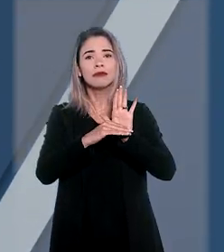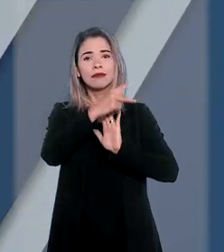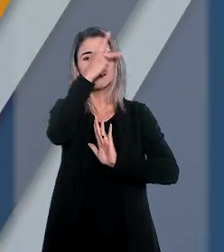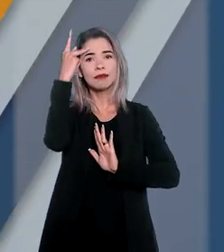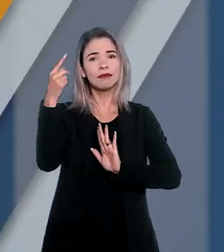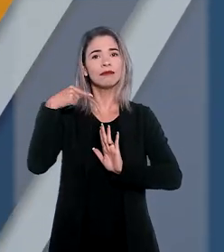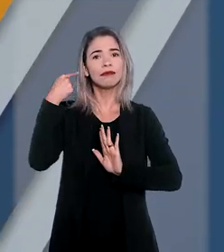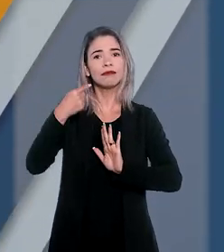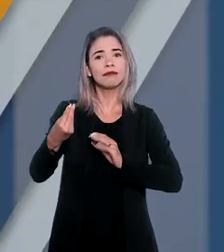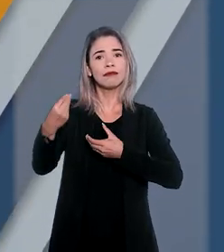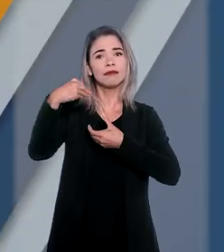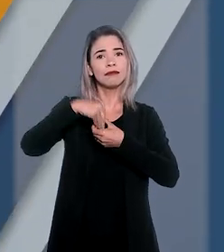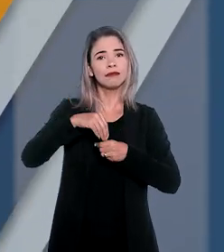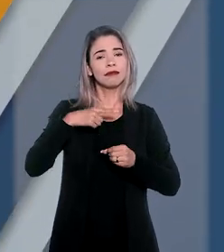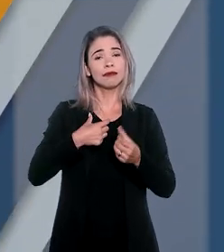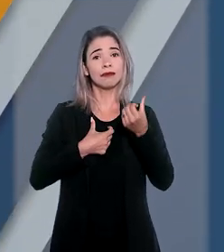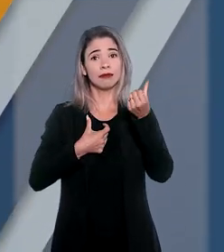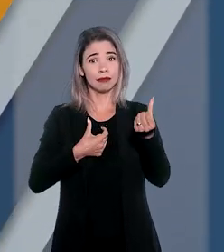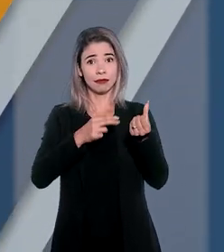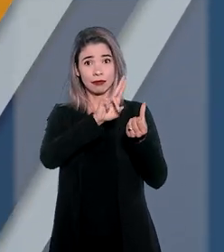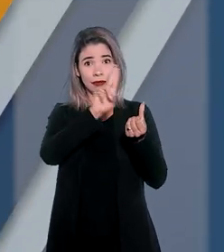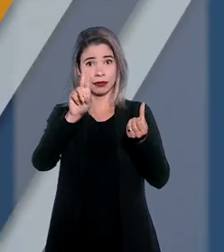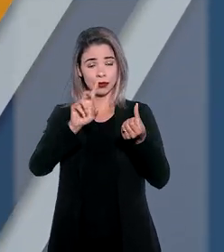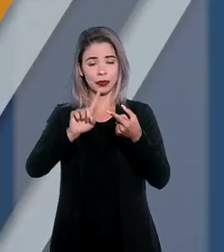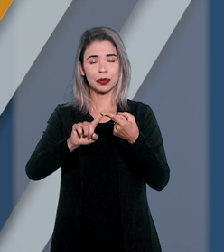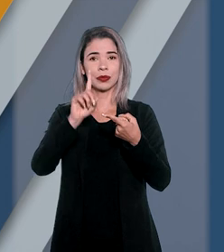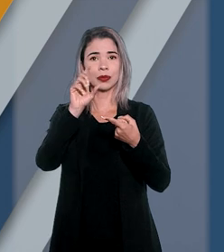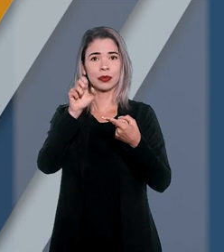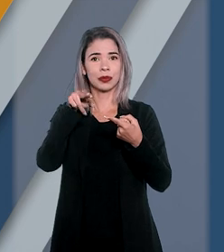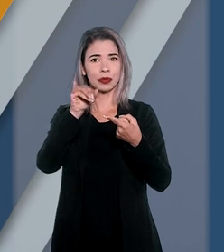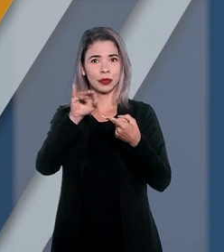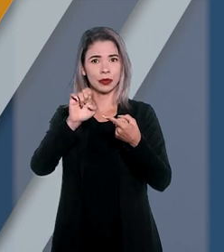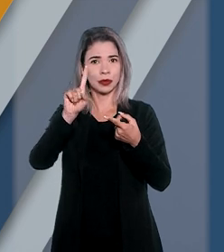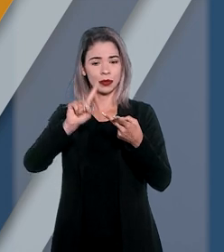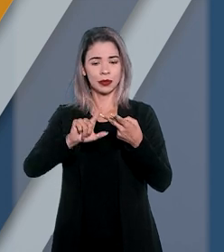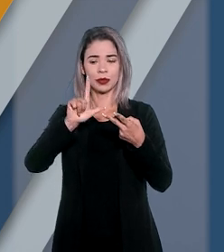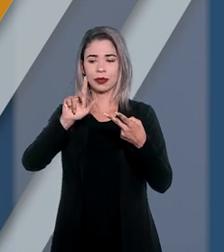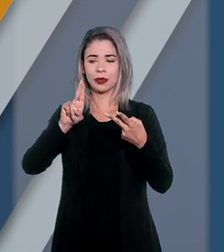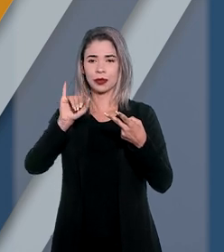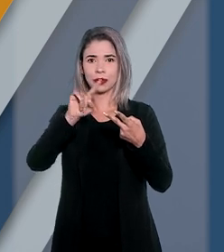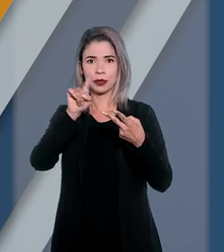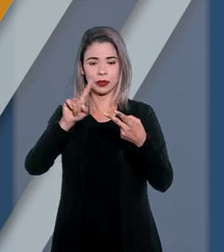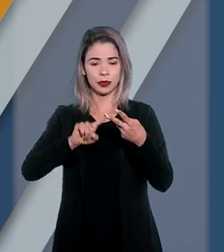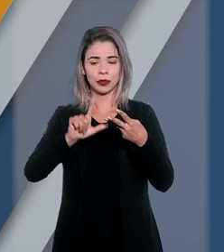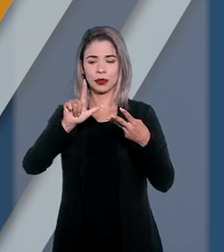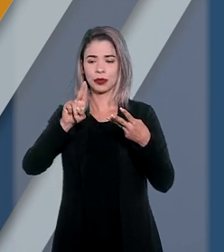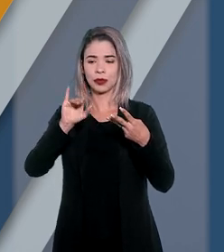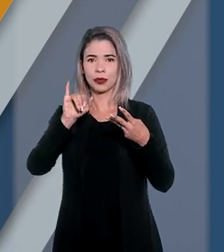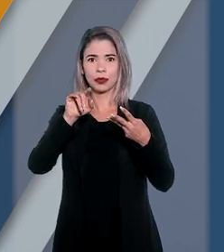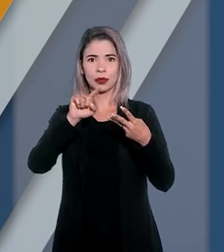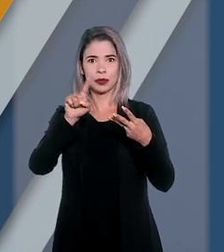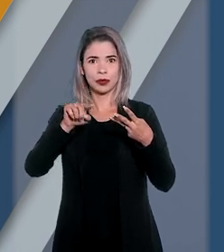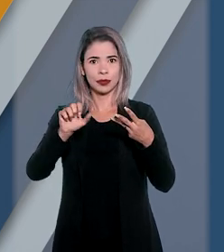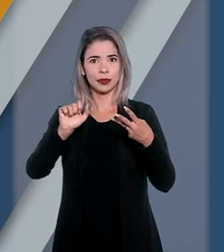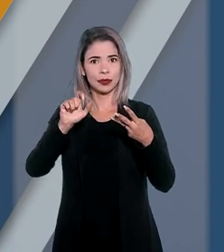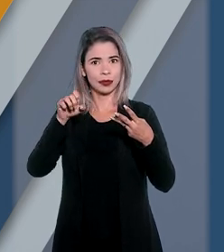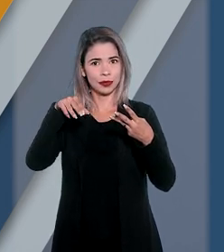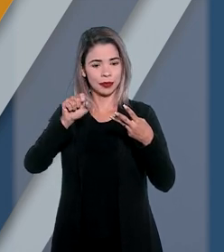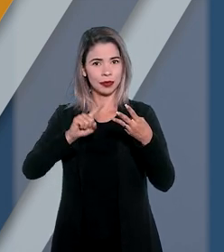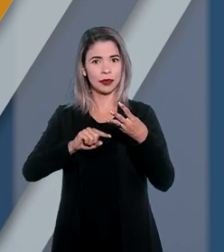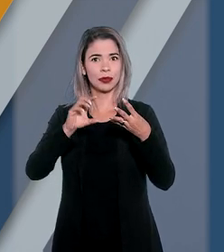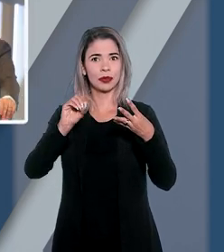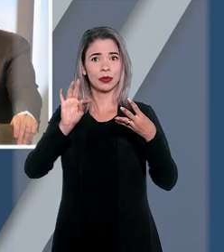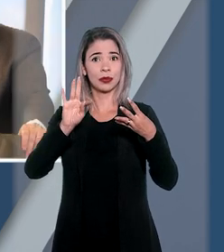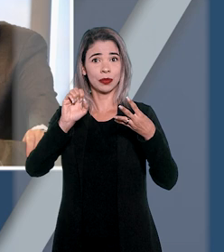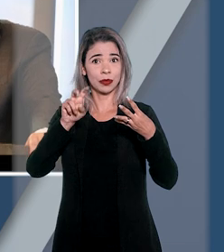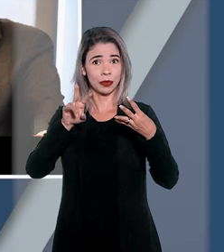integrantes da advocacia com seis nomes. Daniela Teixeira, Luiz Cláudio Chaves, Luiz Cláudio Alemã, Otávio